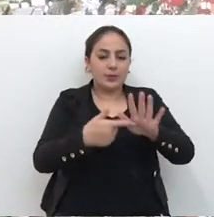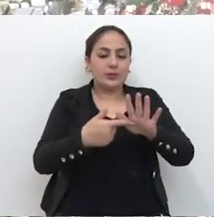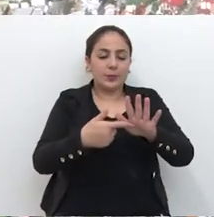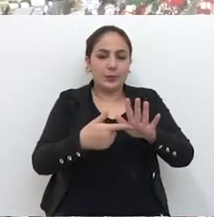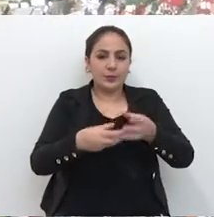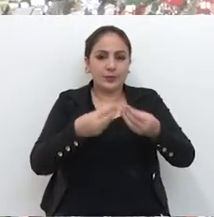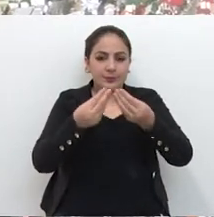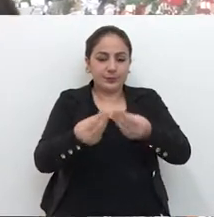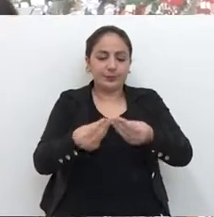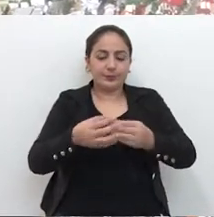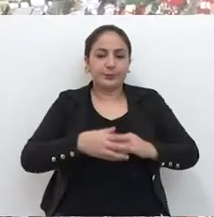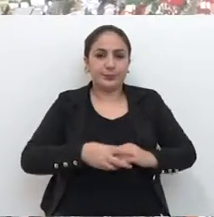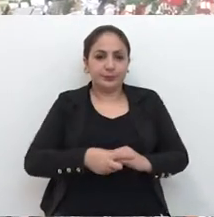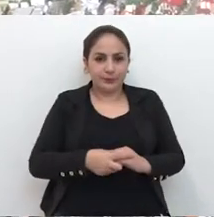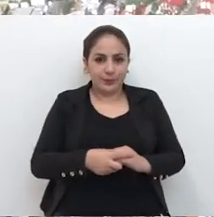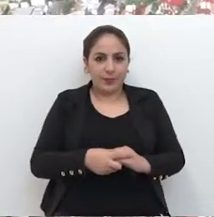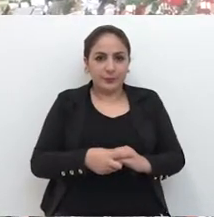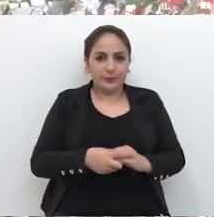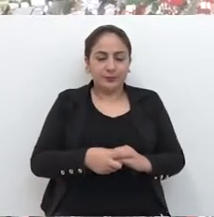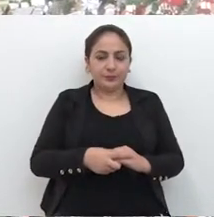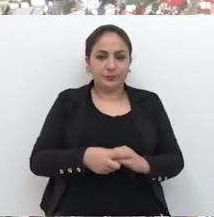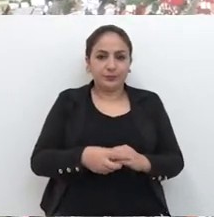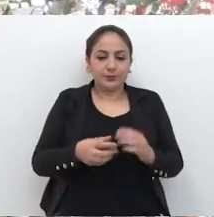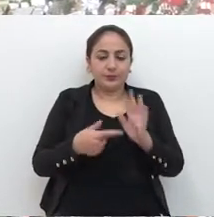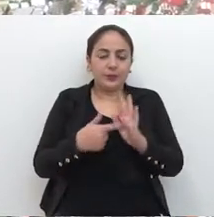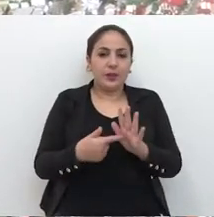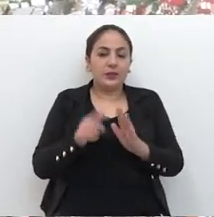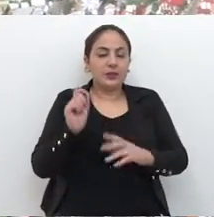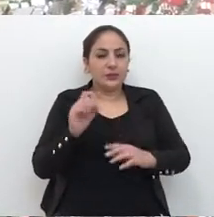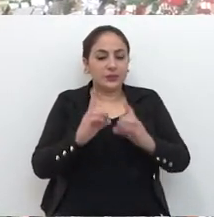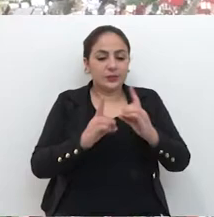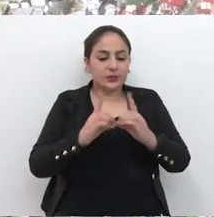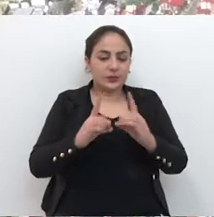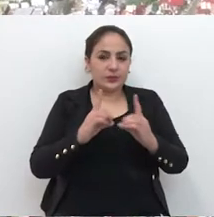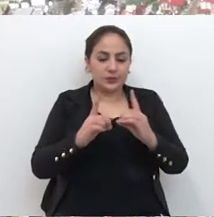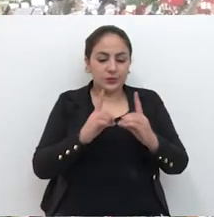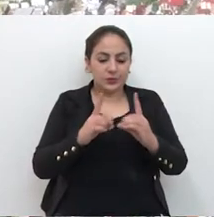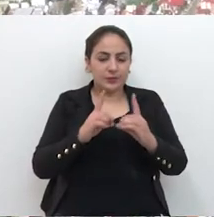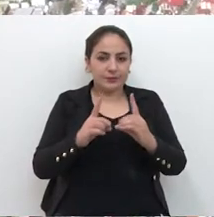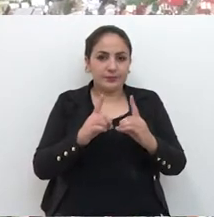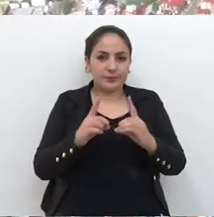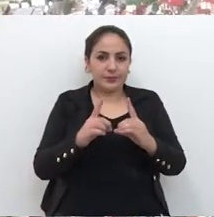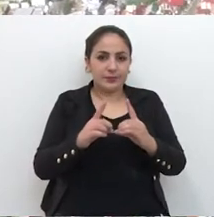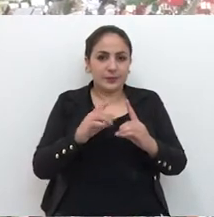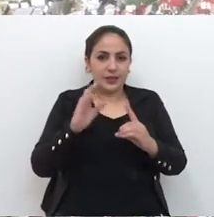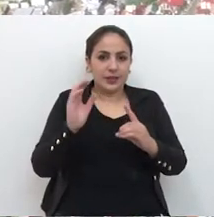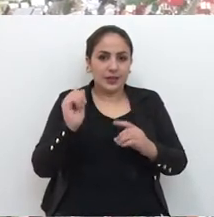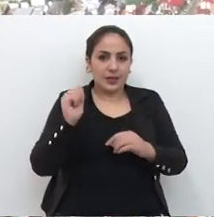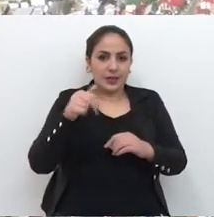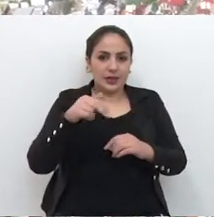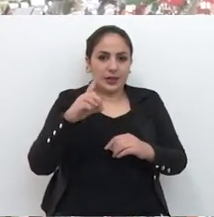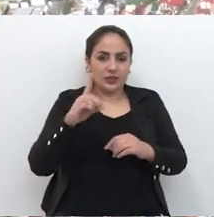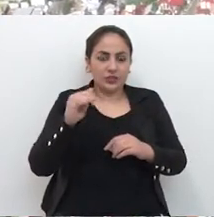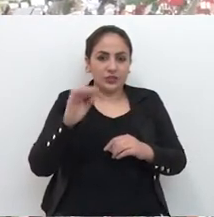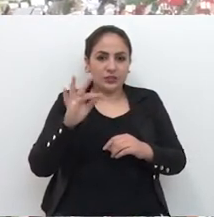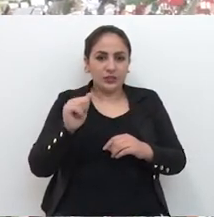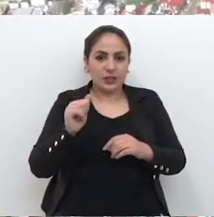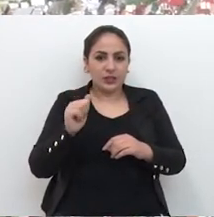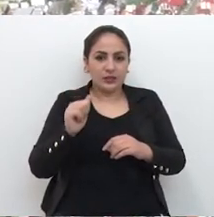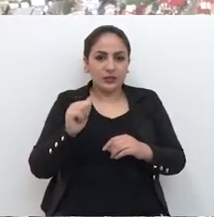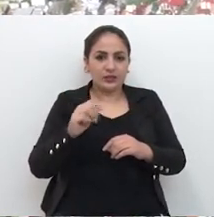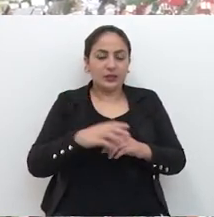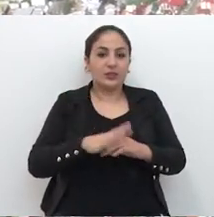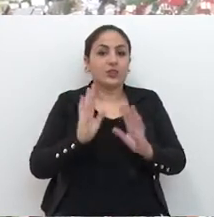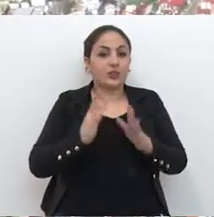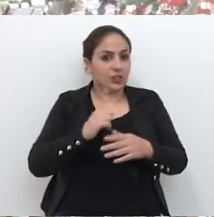deles e também apresentamos o encaminhamento. Nos foi apresentado lá, então, pela coordenadora Cândida Bertoncelo